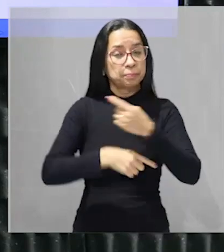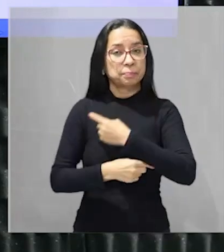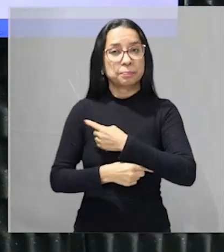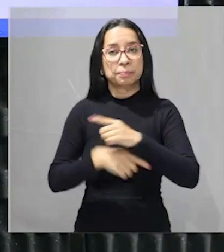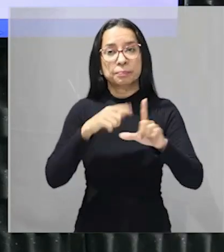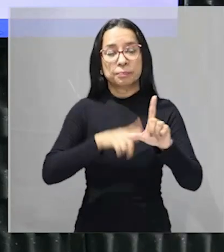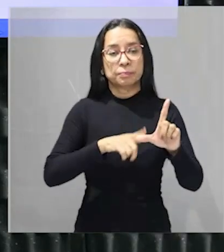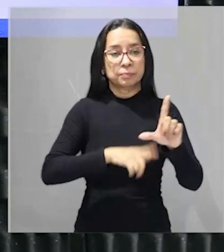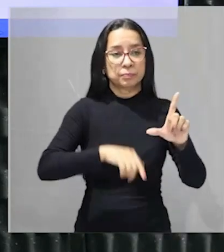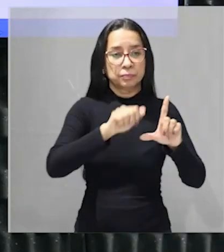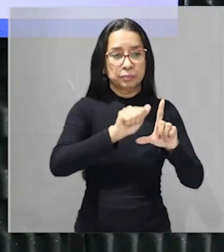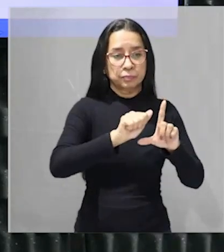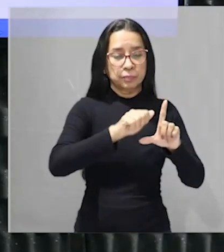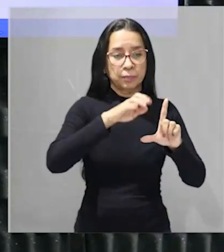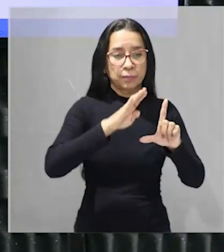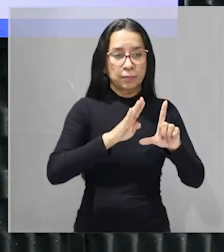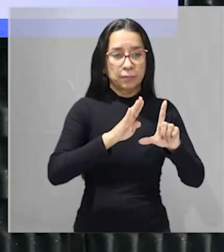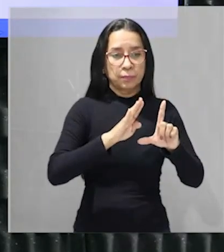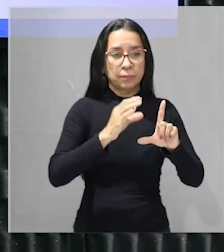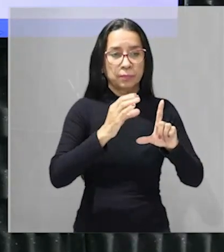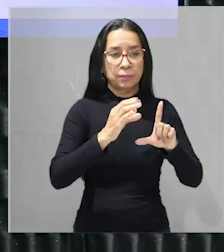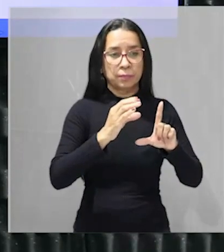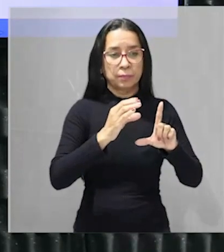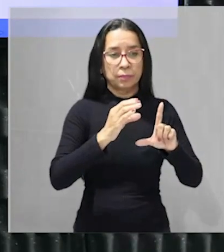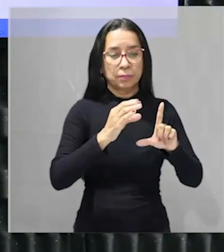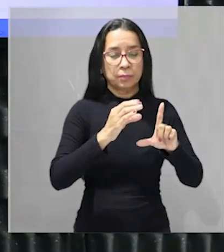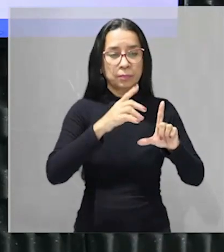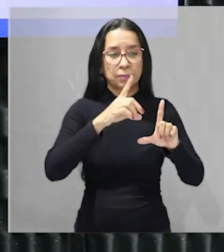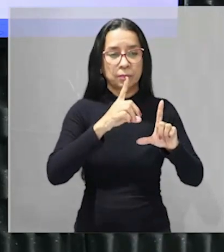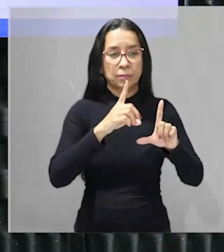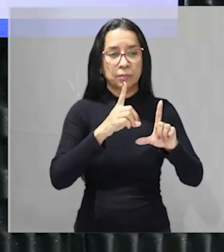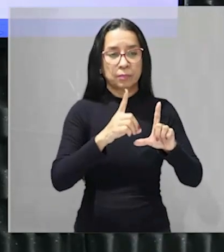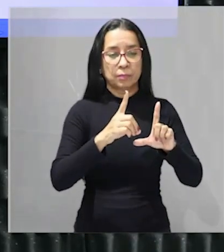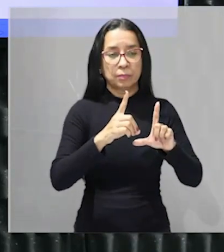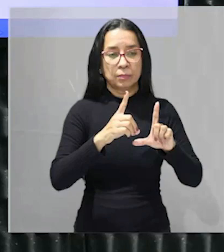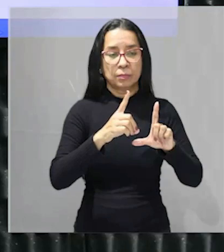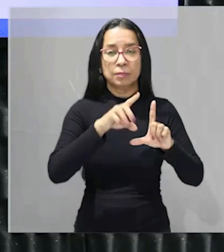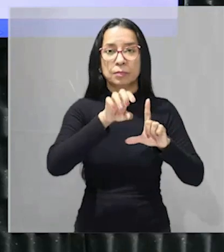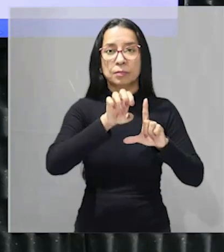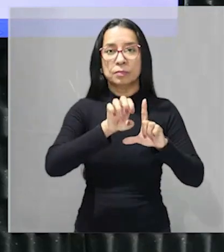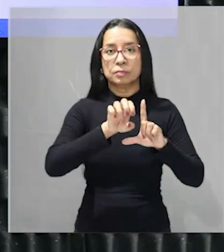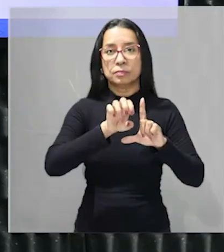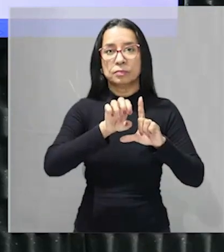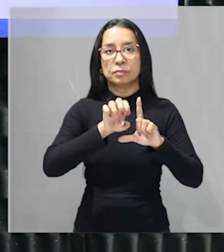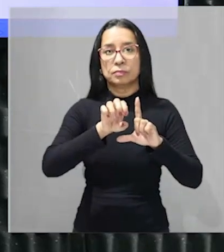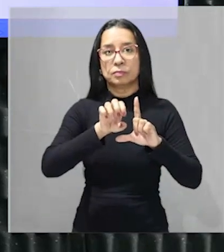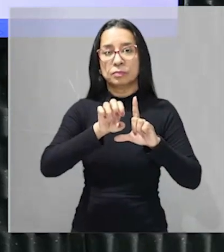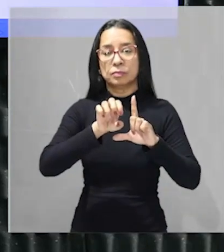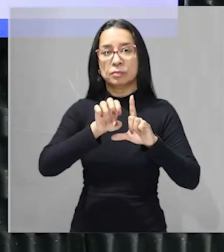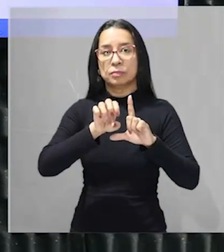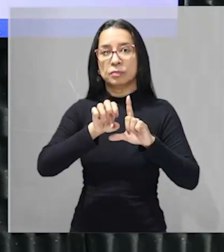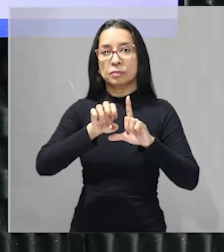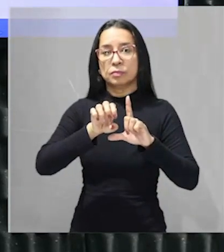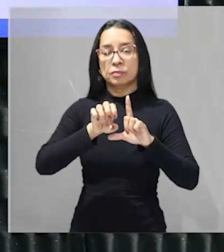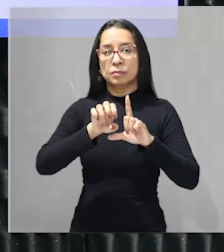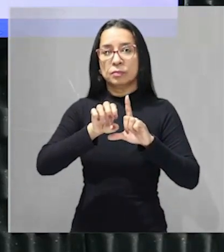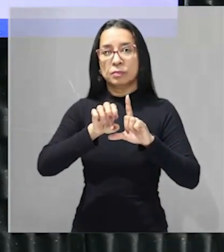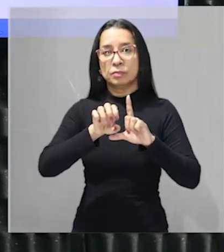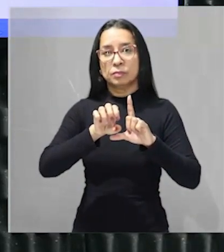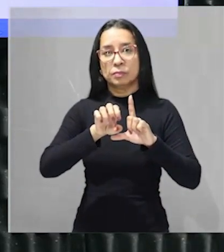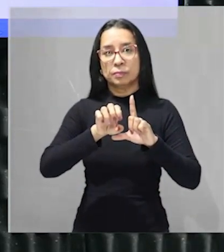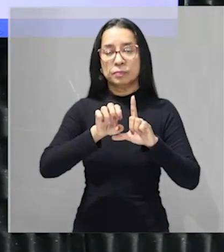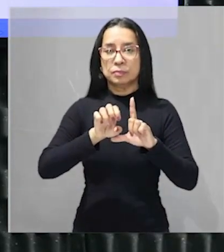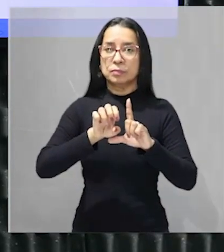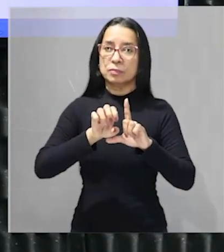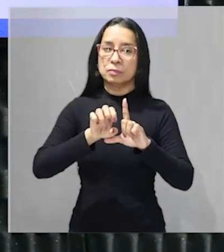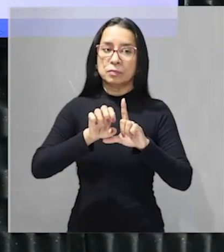possibilitar lucros imediatos maximiza atividades de extração reitera dependência econômica ou promove a conservação de